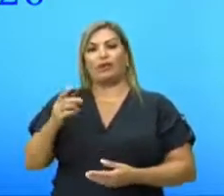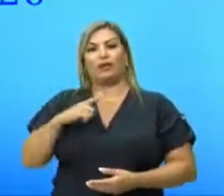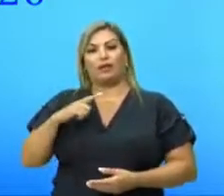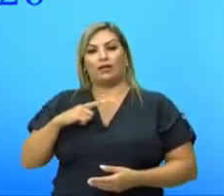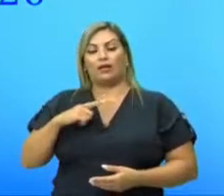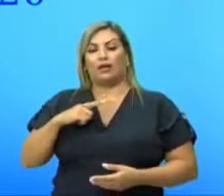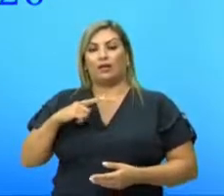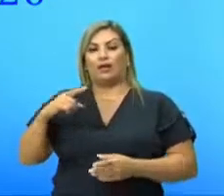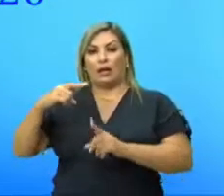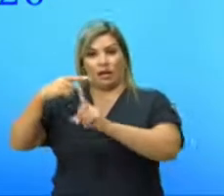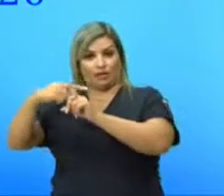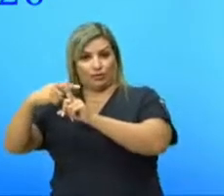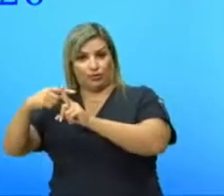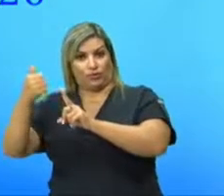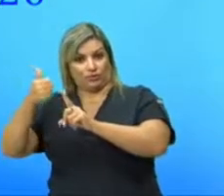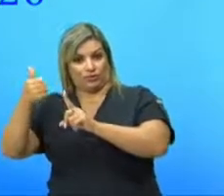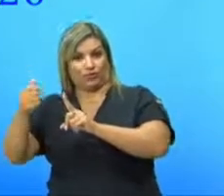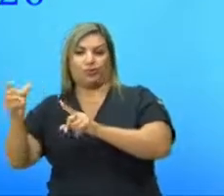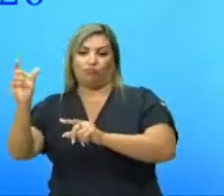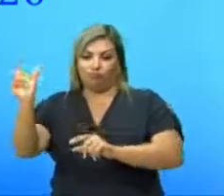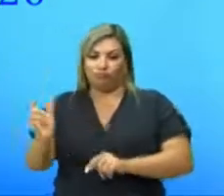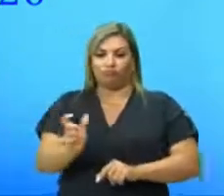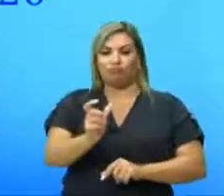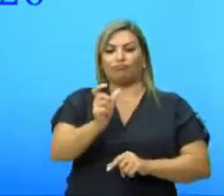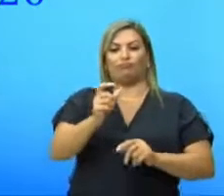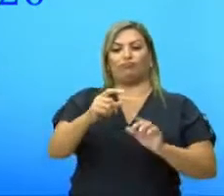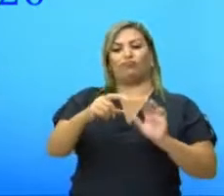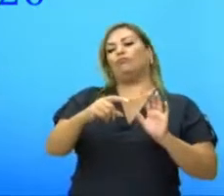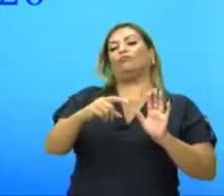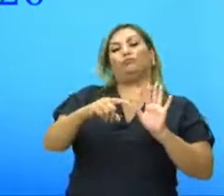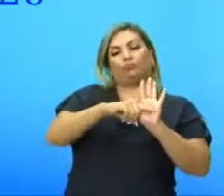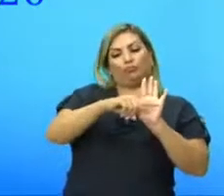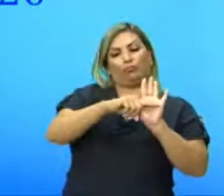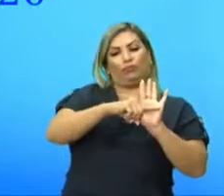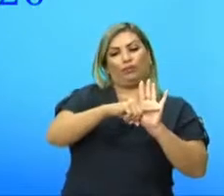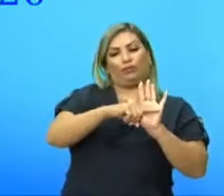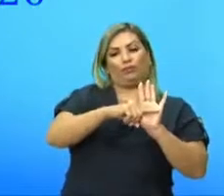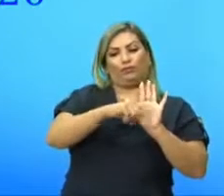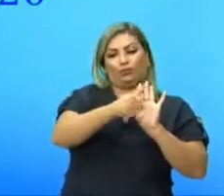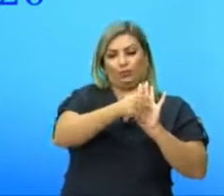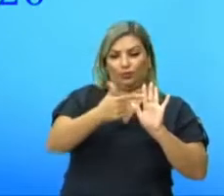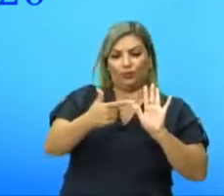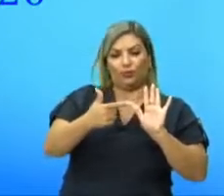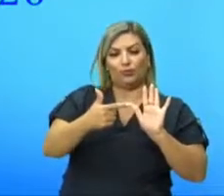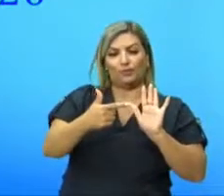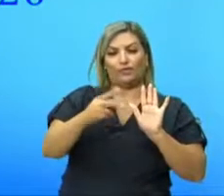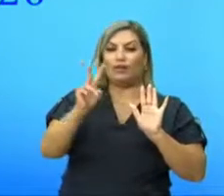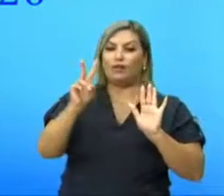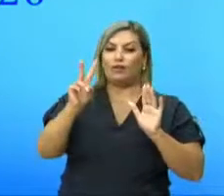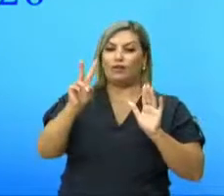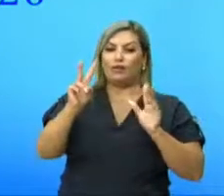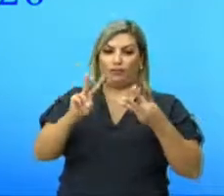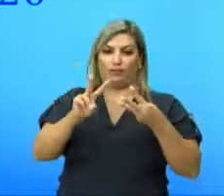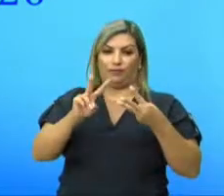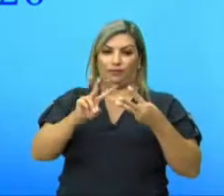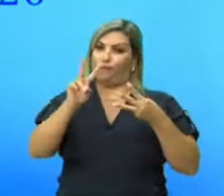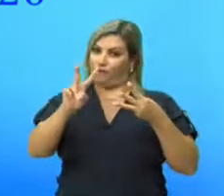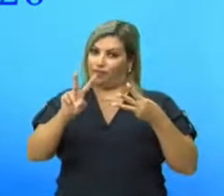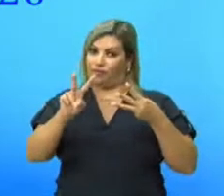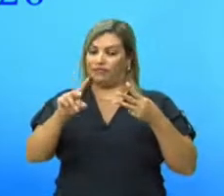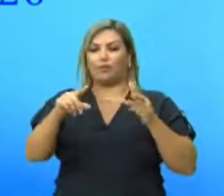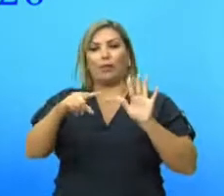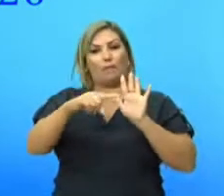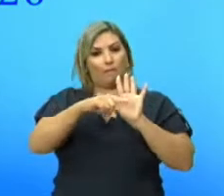está adicionando no primeiro membro e subtrair no segundo membro. Então, fica aqui a quantidade de